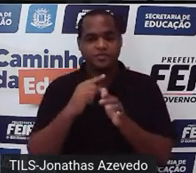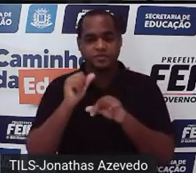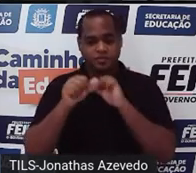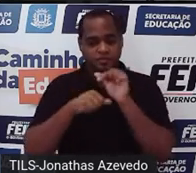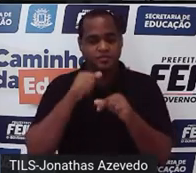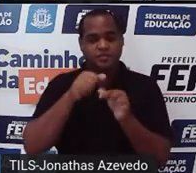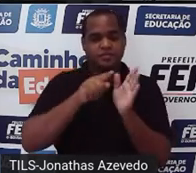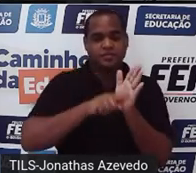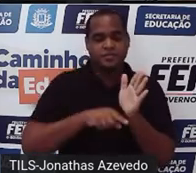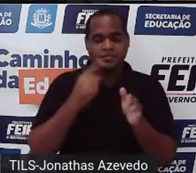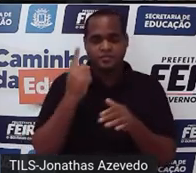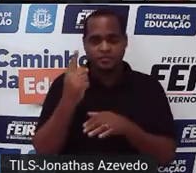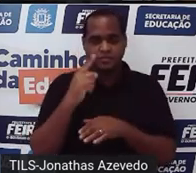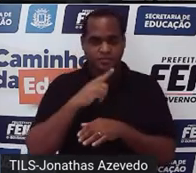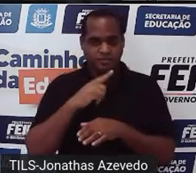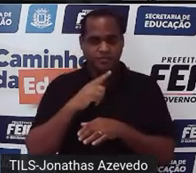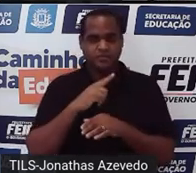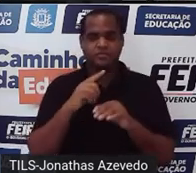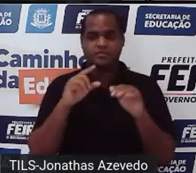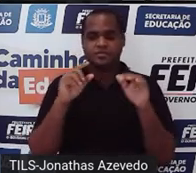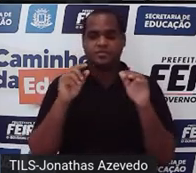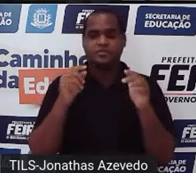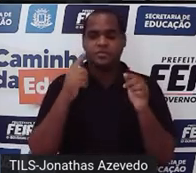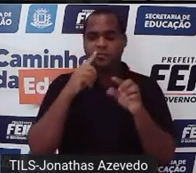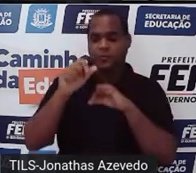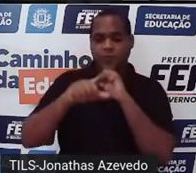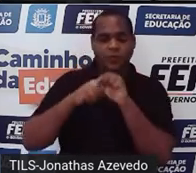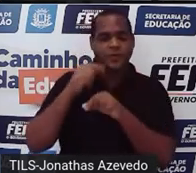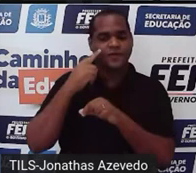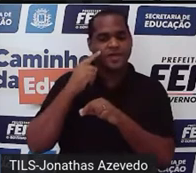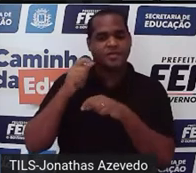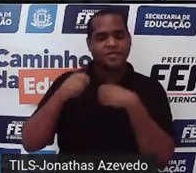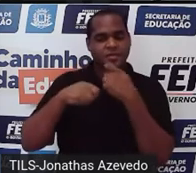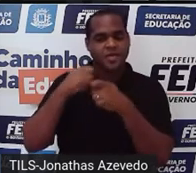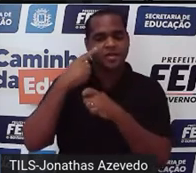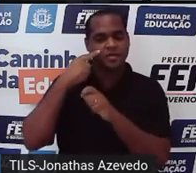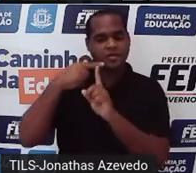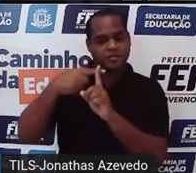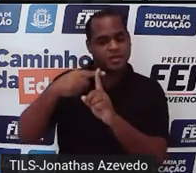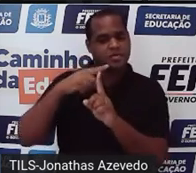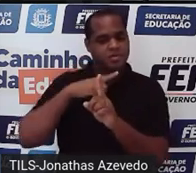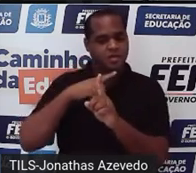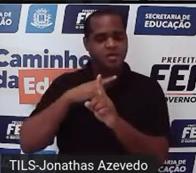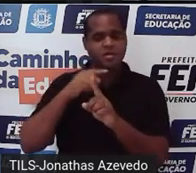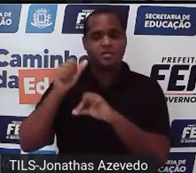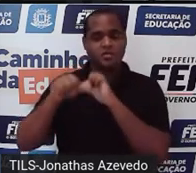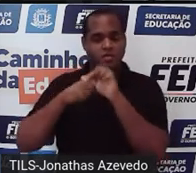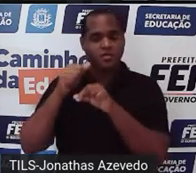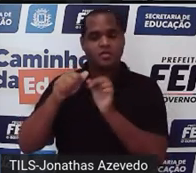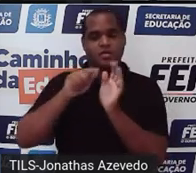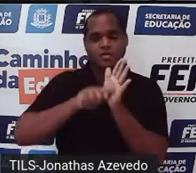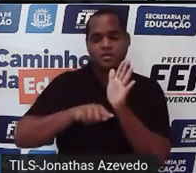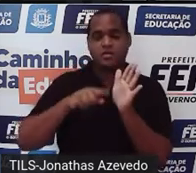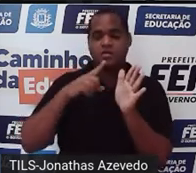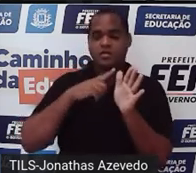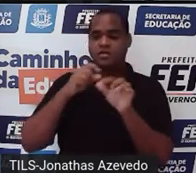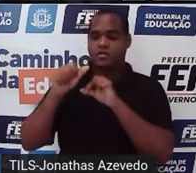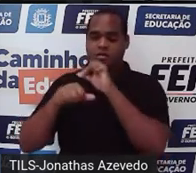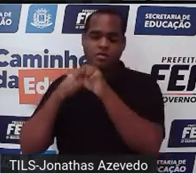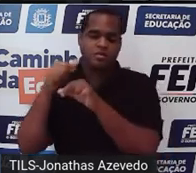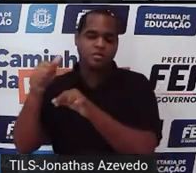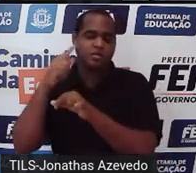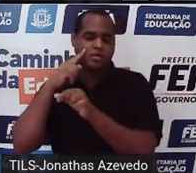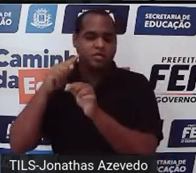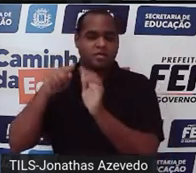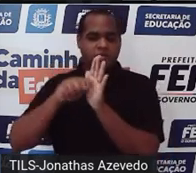por menos 1, inverte o sinal das coisas. O que está positivo, fica negativo, o que tiver negativo, vai ficar positivo.